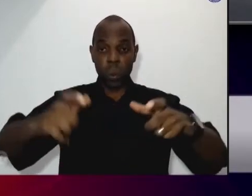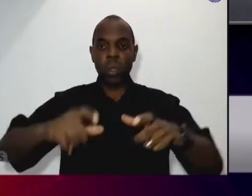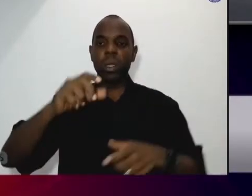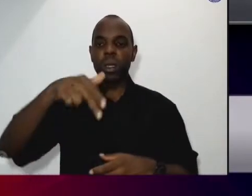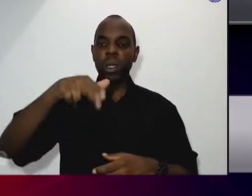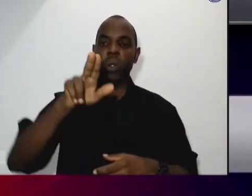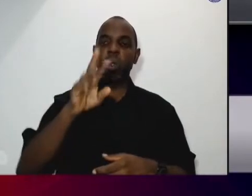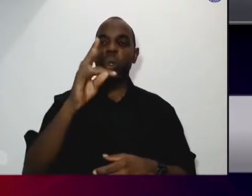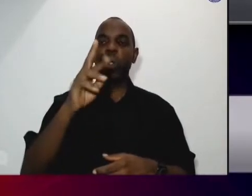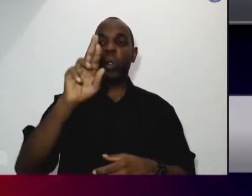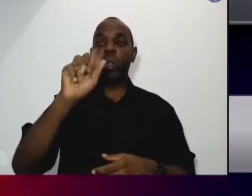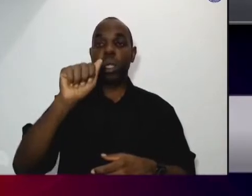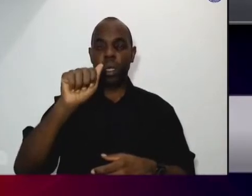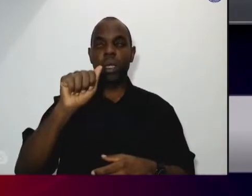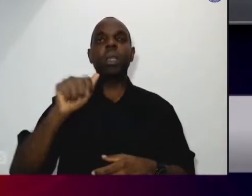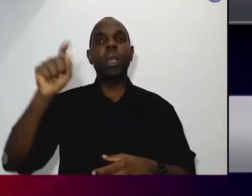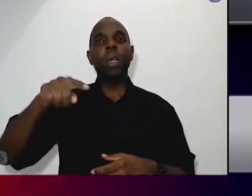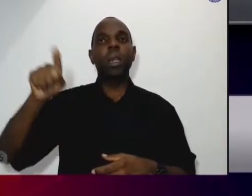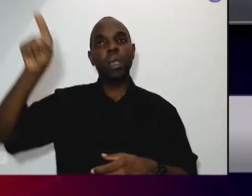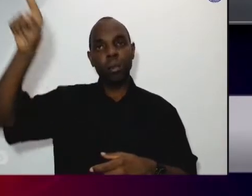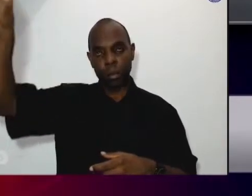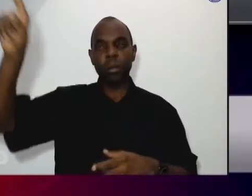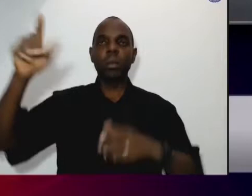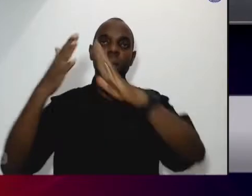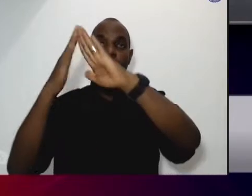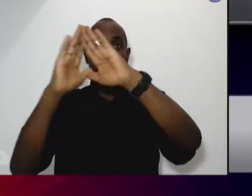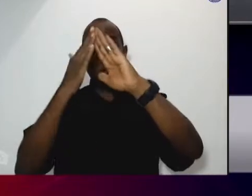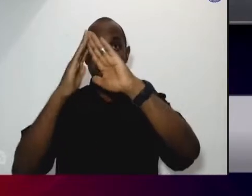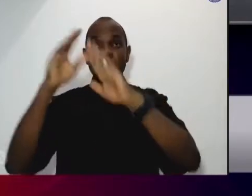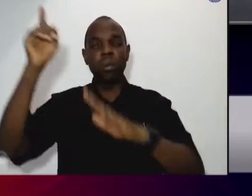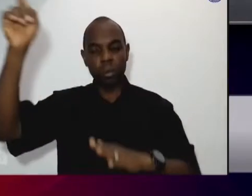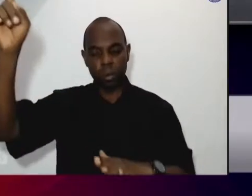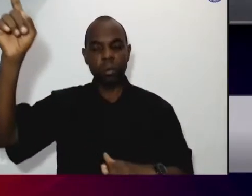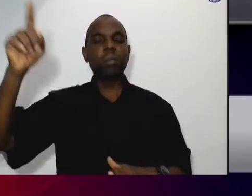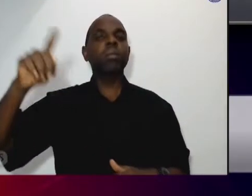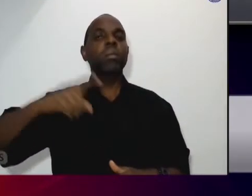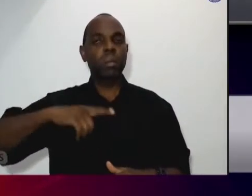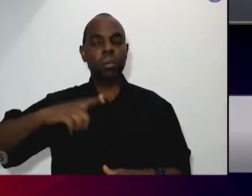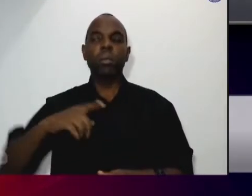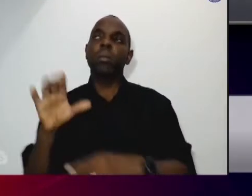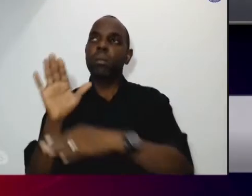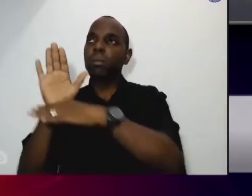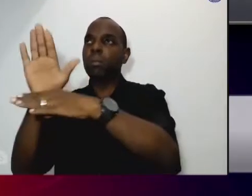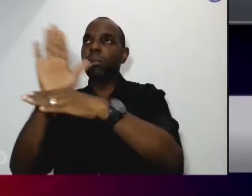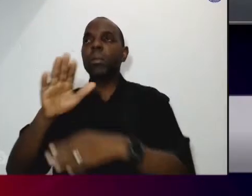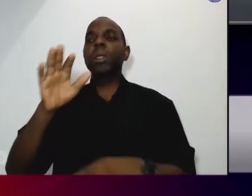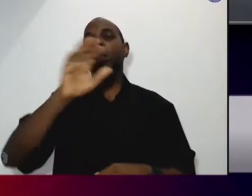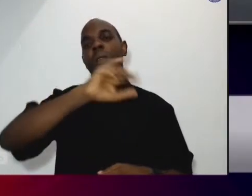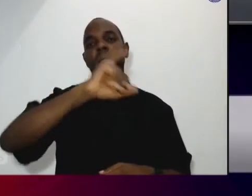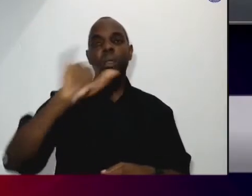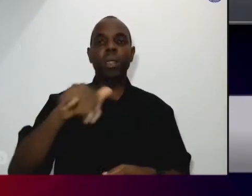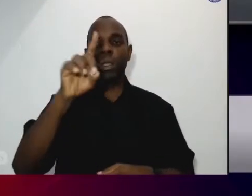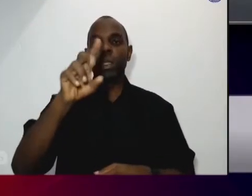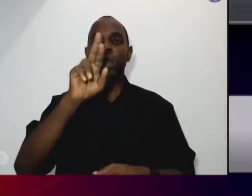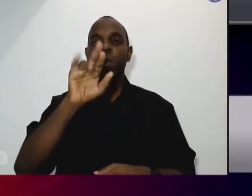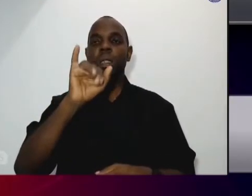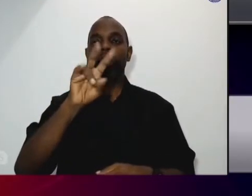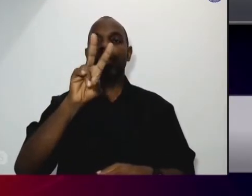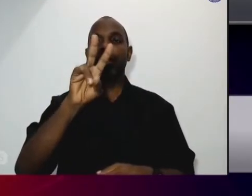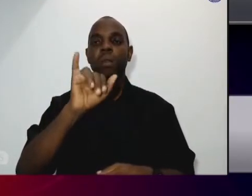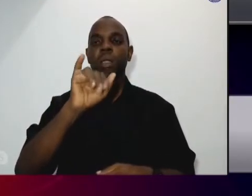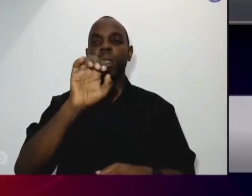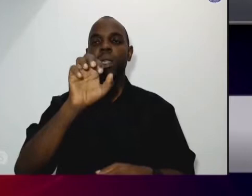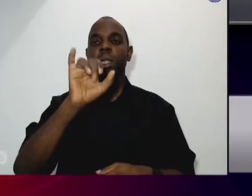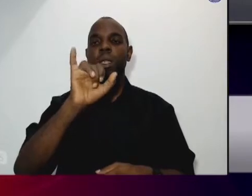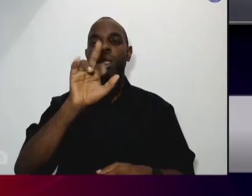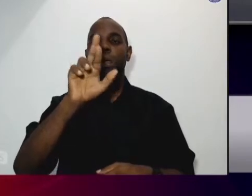está localizado no bairro da periferia, Santa Elisa. Atende ali Jardim Riviera e Árvore Grande e alguma coisa